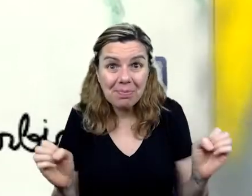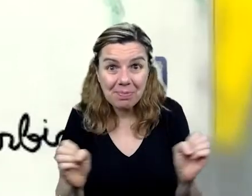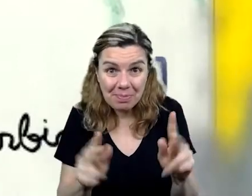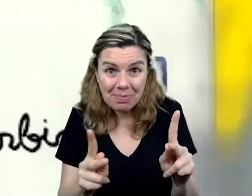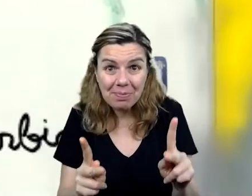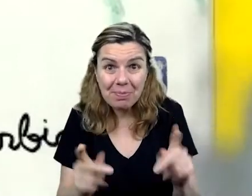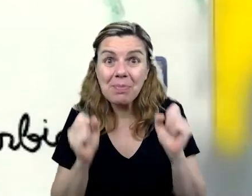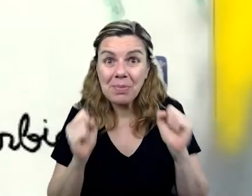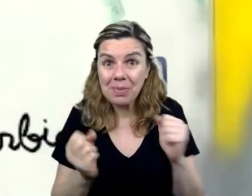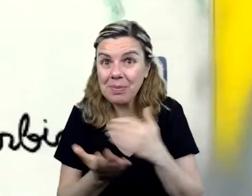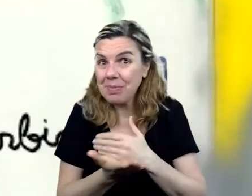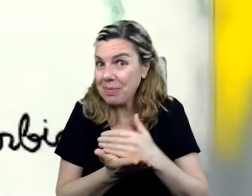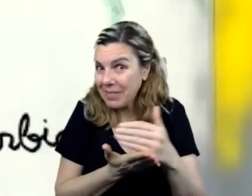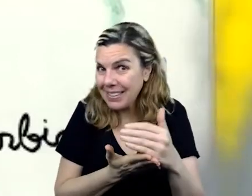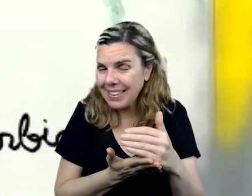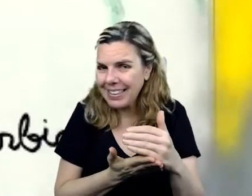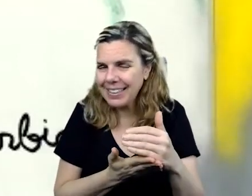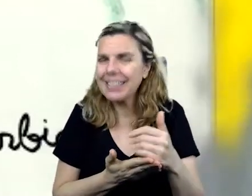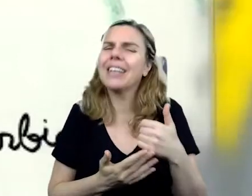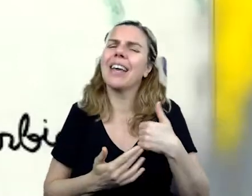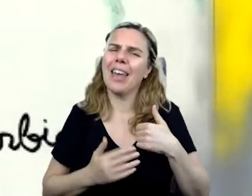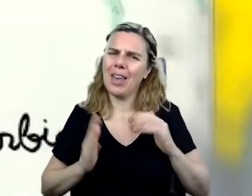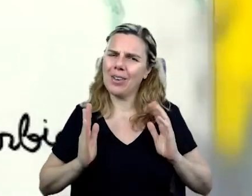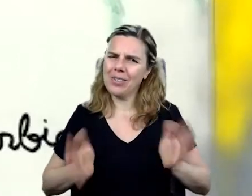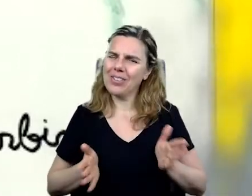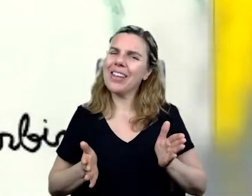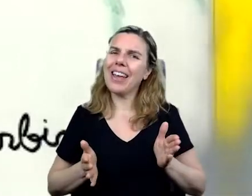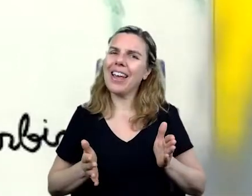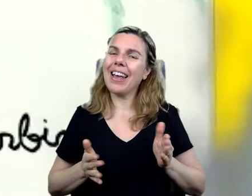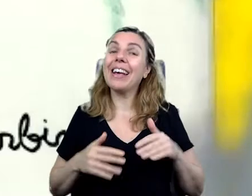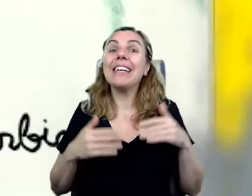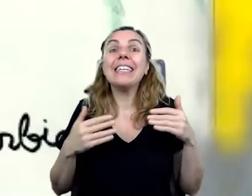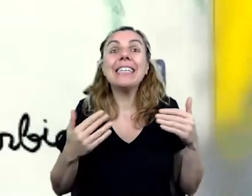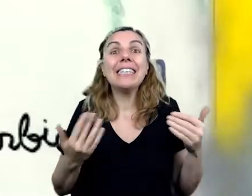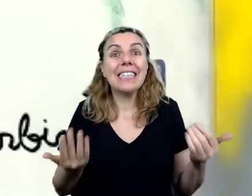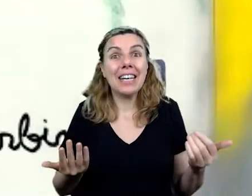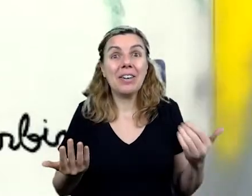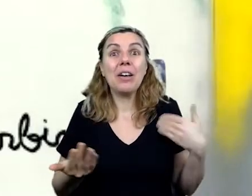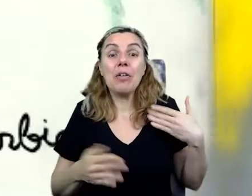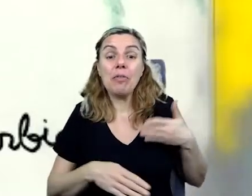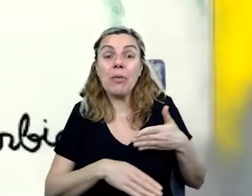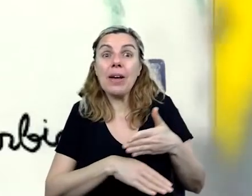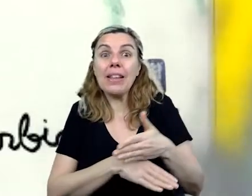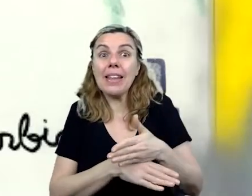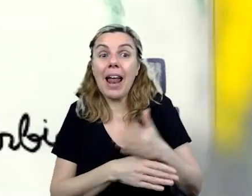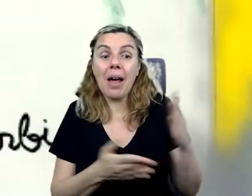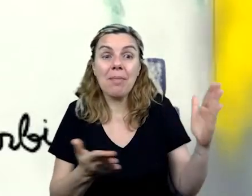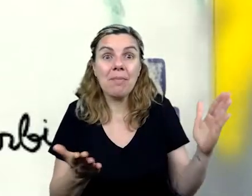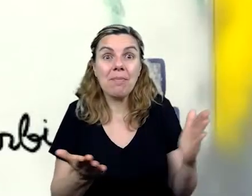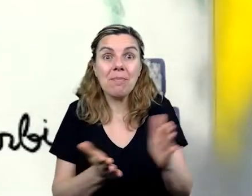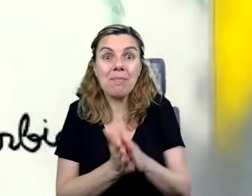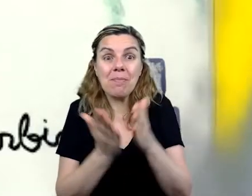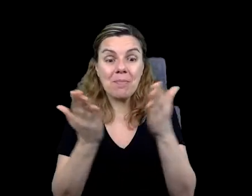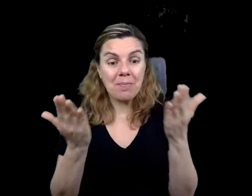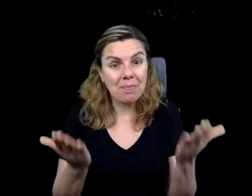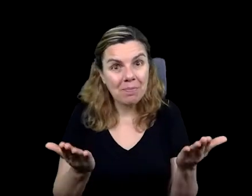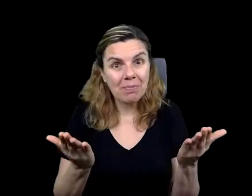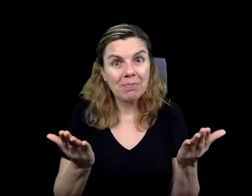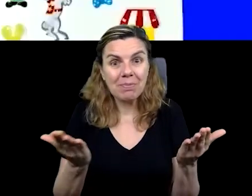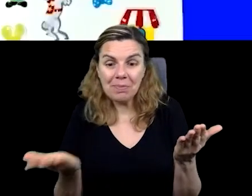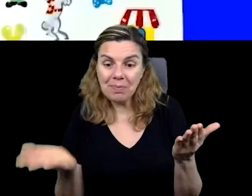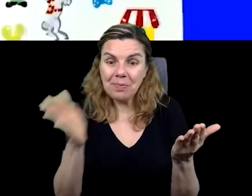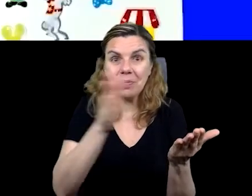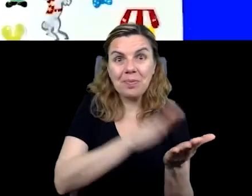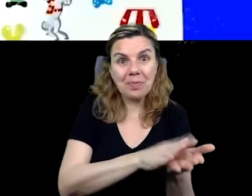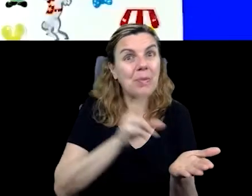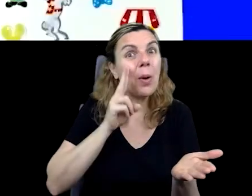Eu já estou pronto. E é por isso que eu quero entrar na primeira página desse livro. Vamos